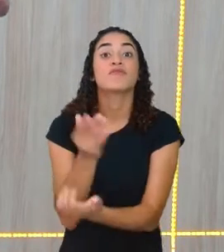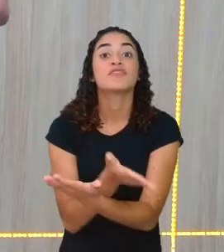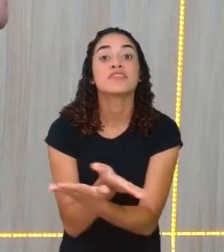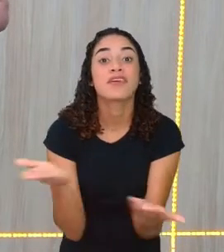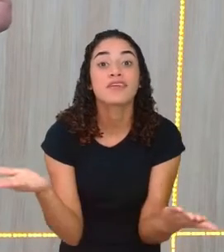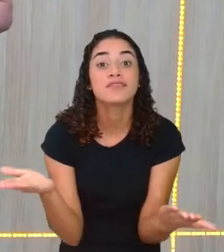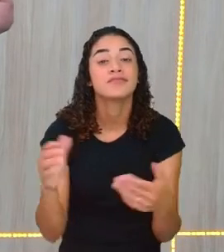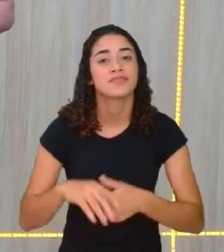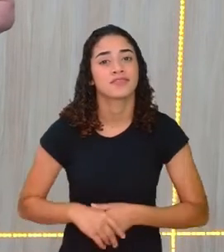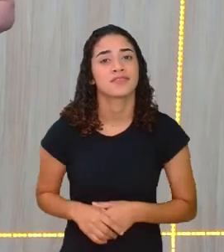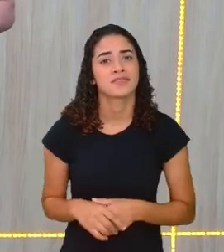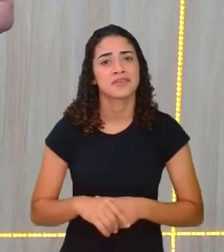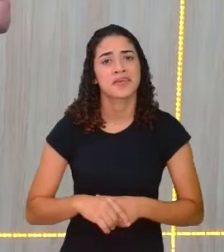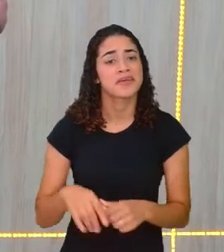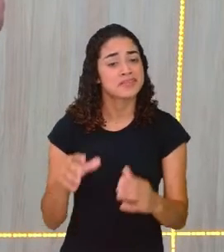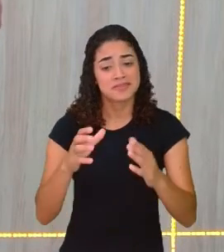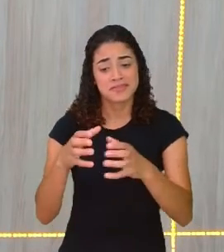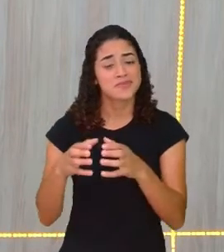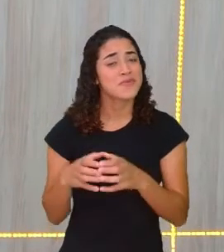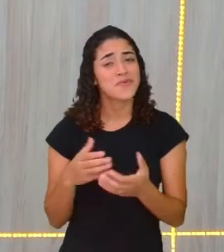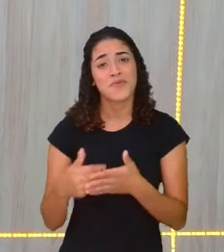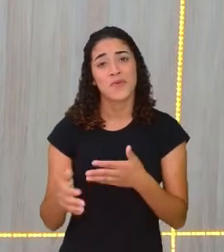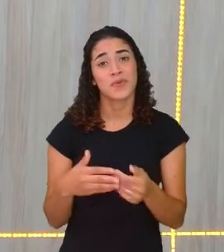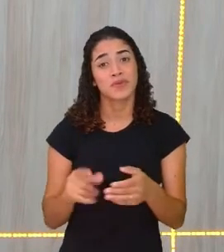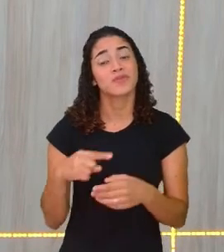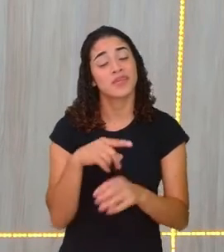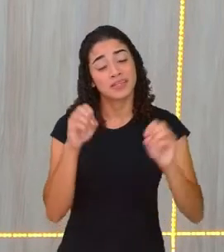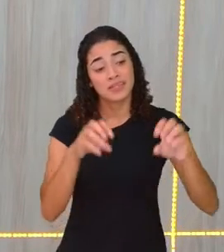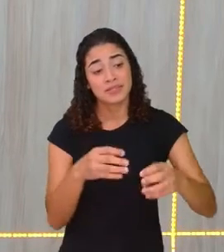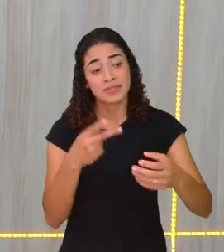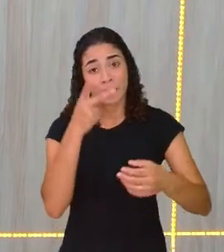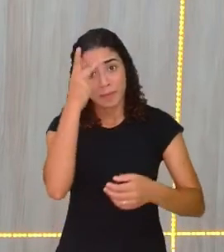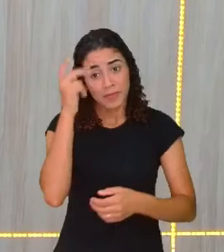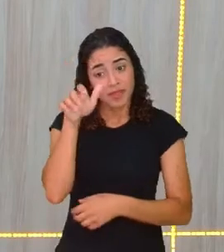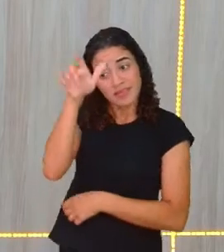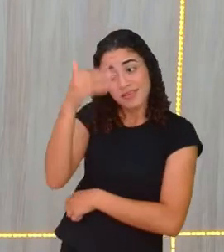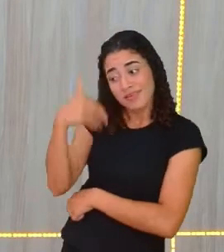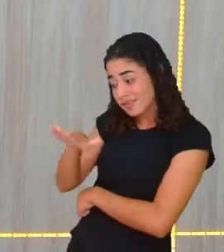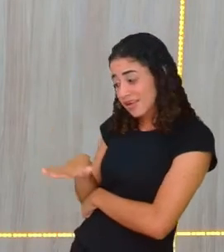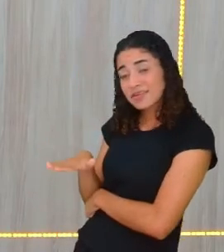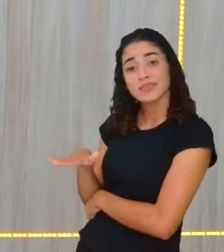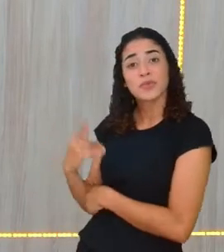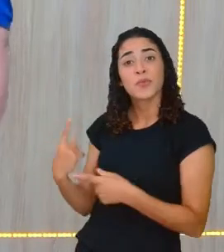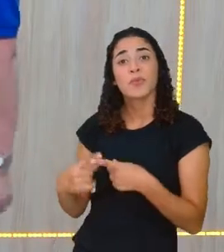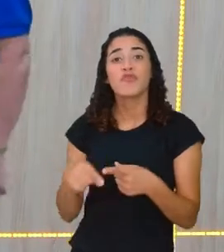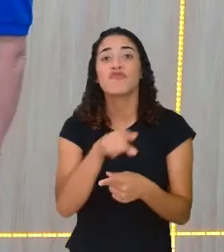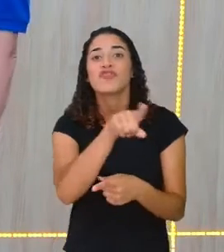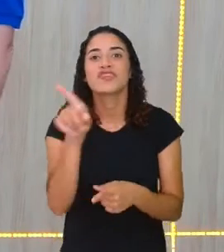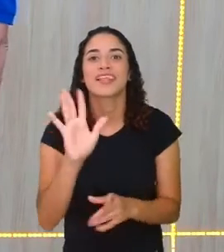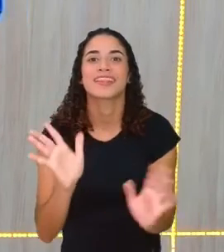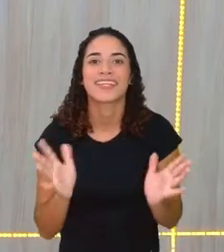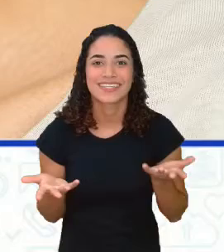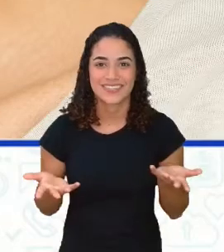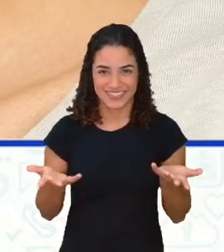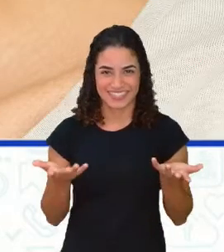alfabetização. Então, nós ensinamos bebês, por que não sexto ano? Vamos embora.